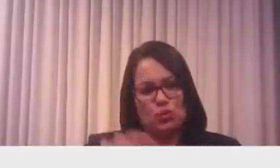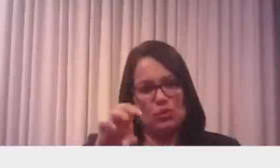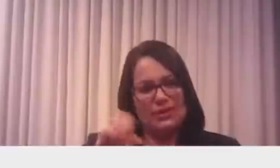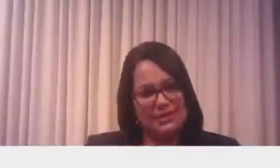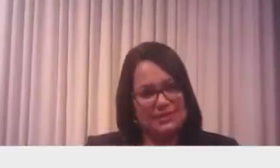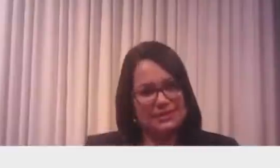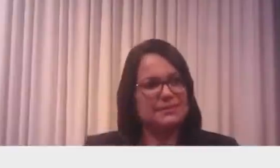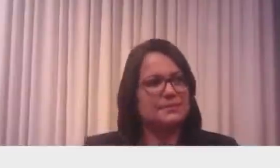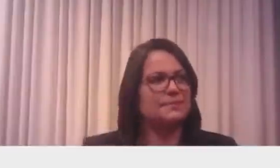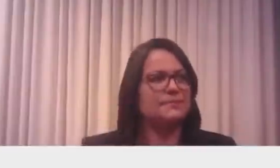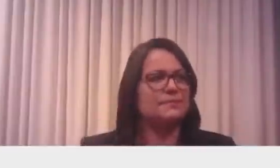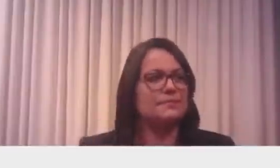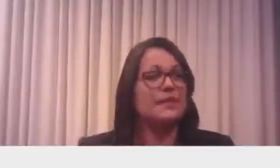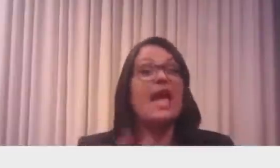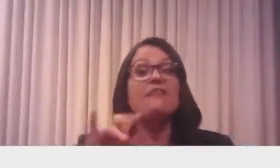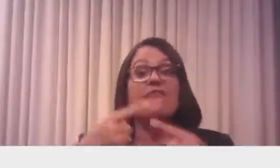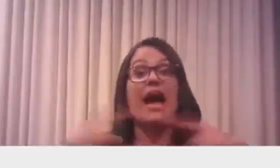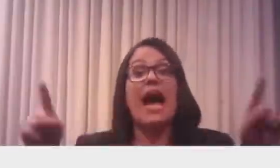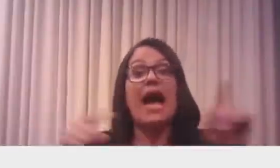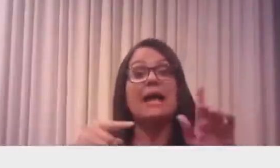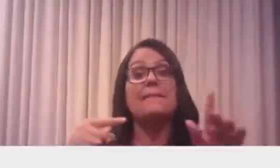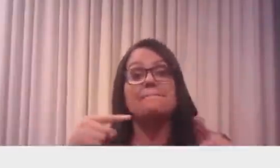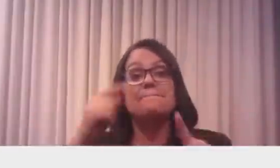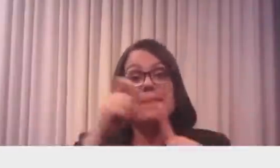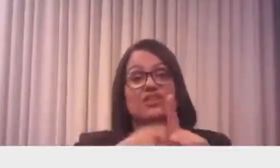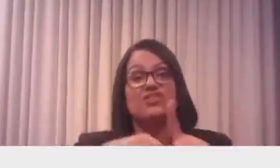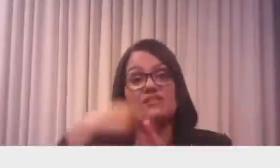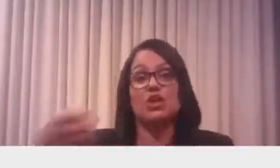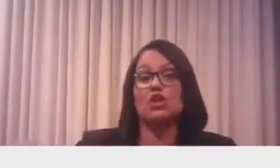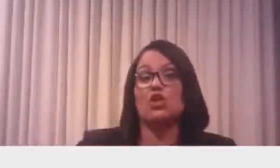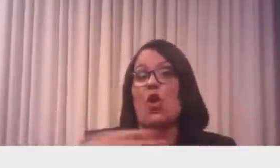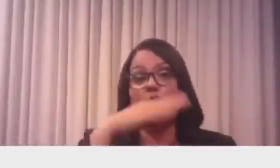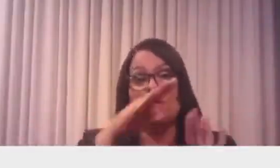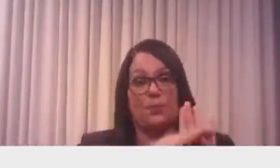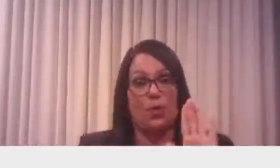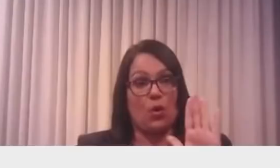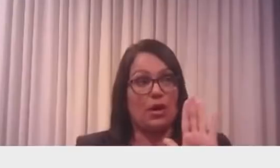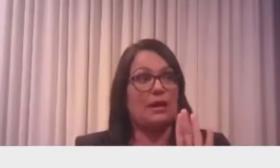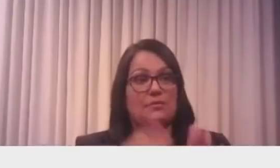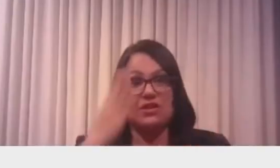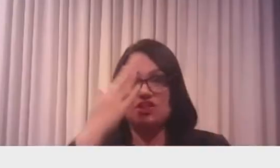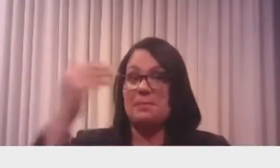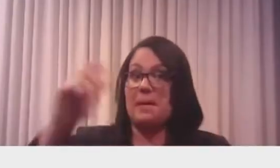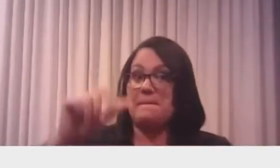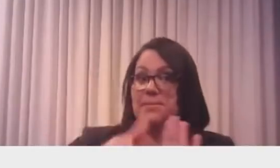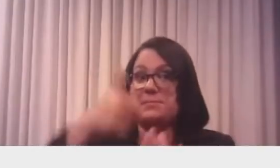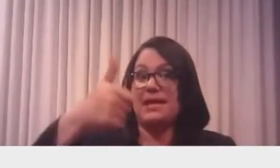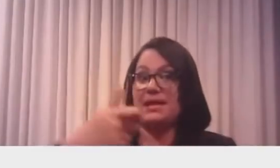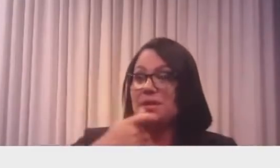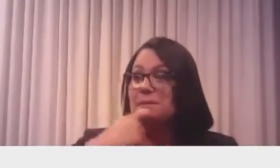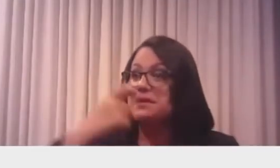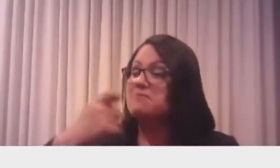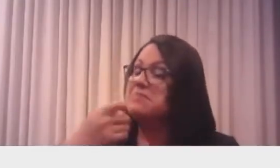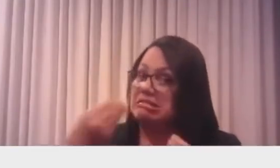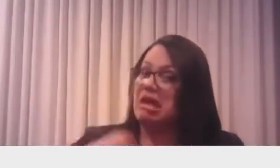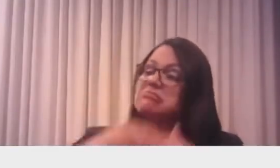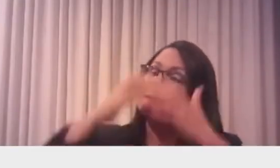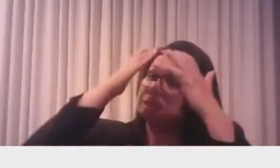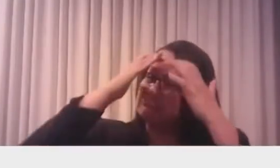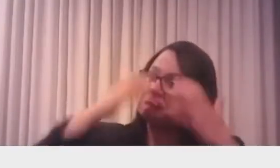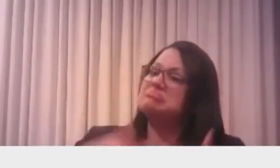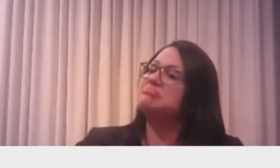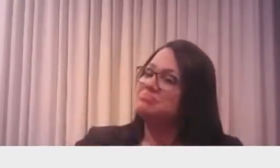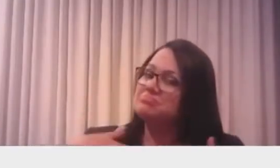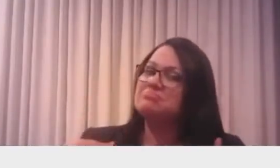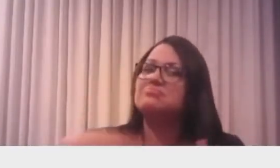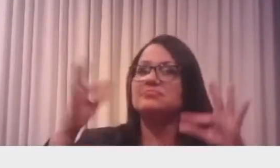vai ser inaugurado o mês que vem, né? Parece que eles vão me dar honra de ser o primeiro a ser entrevistado. para mim, realmente será